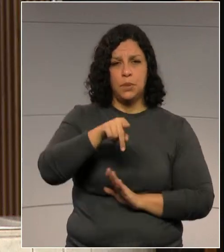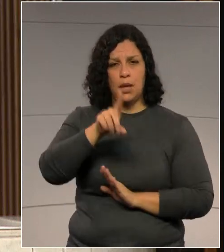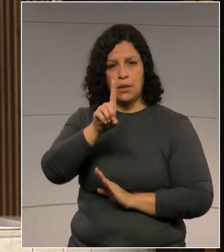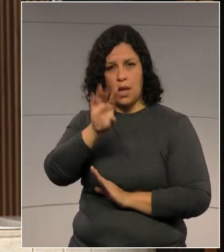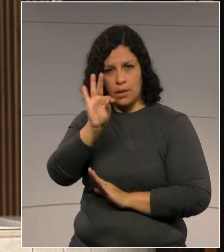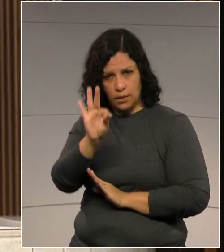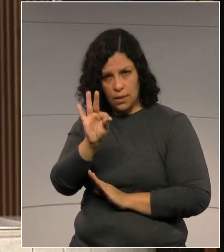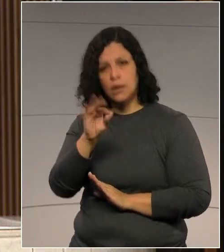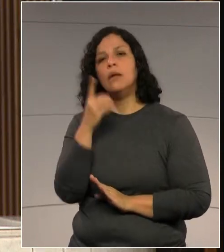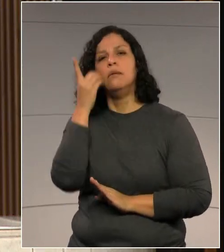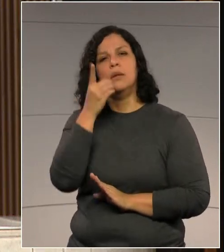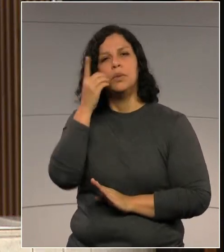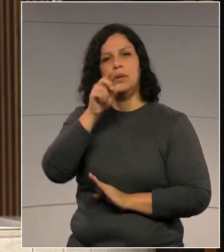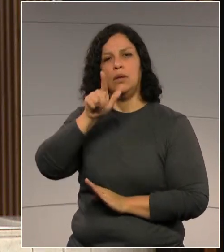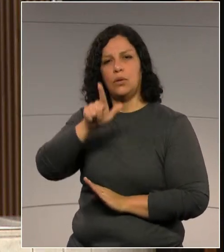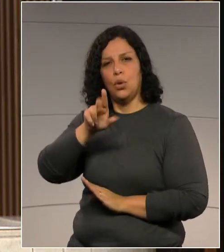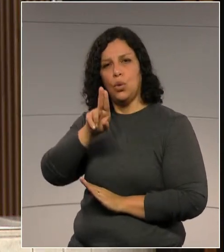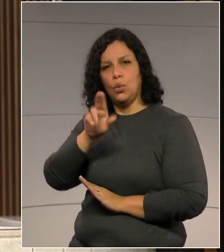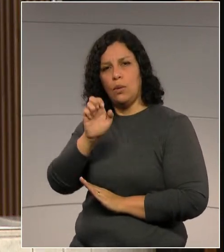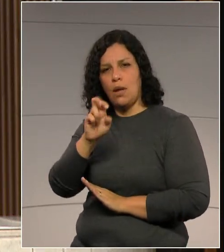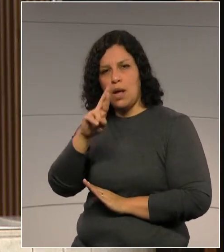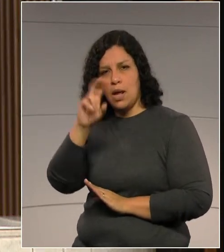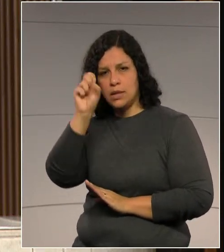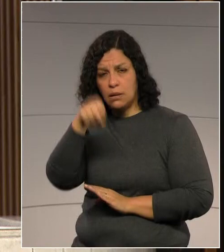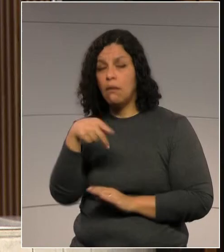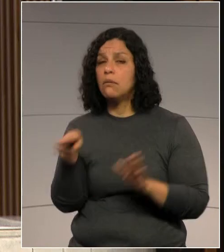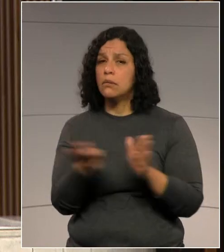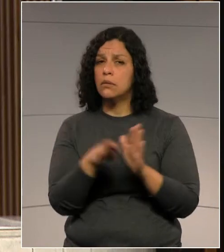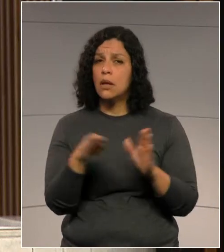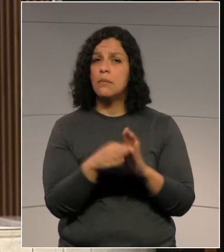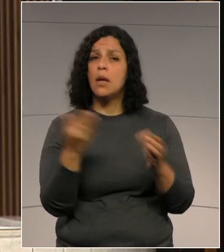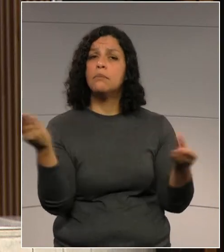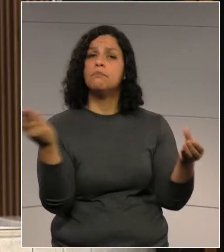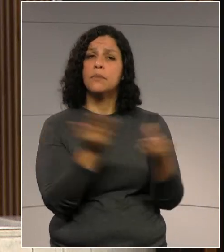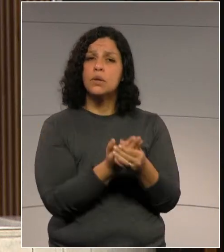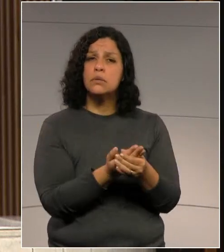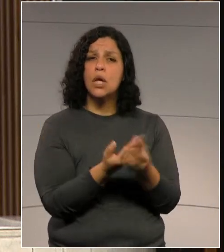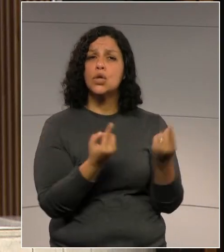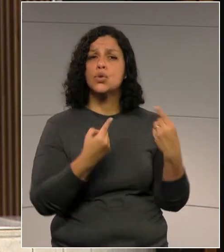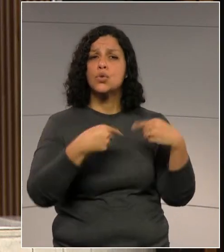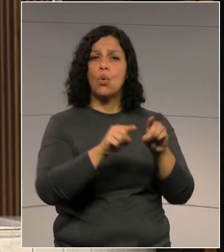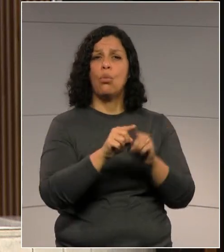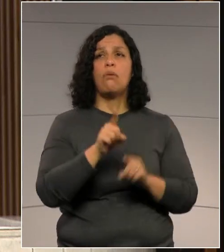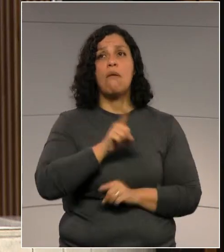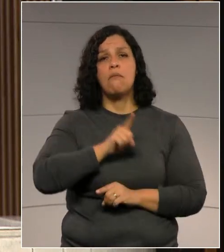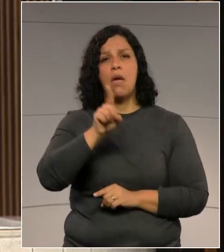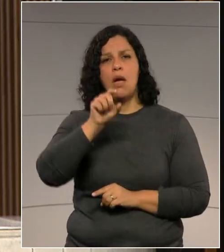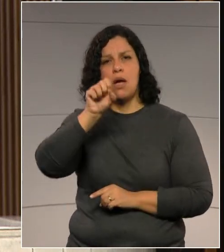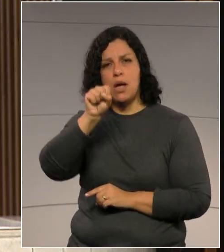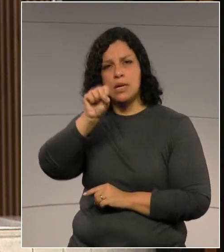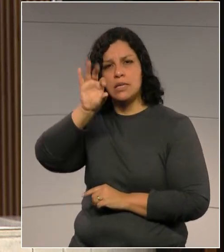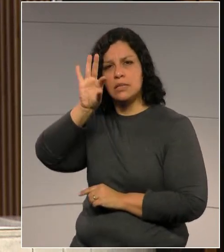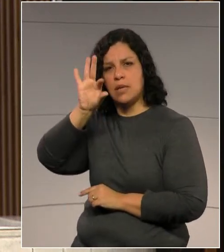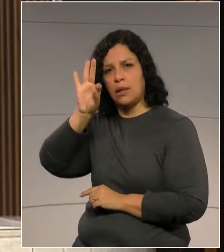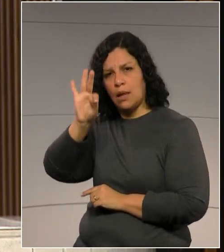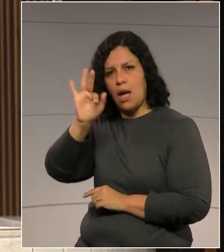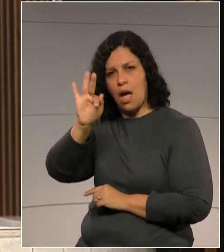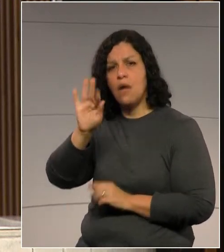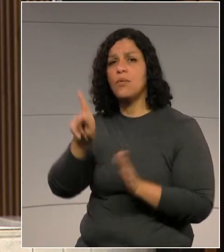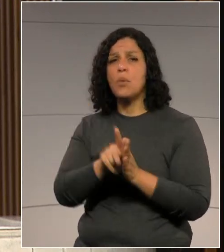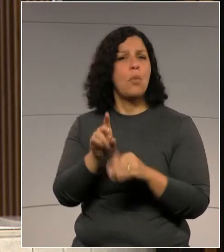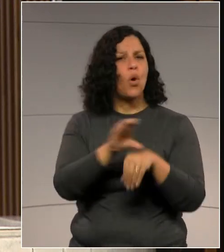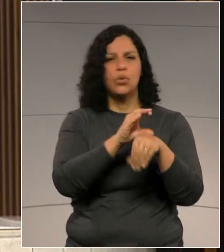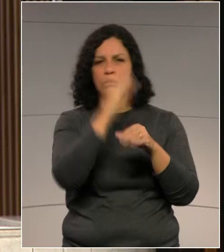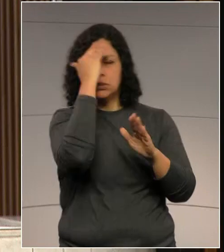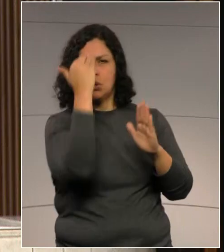deputado Luersen, entrou com uma ação direta de inconstitucionalidade no Supremo Tribunal Federal, pedindo a suspensão